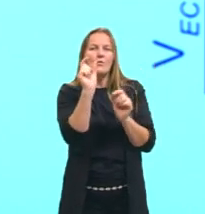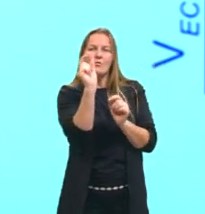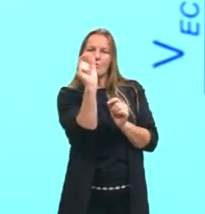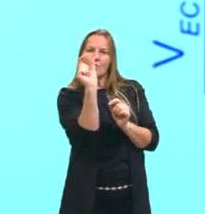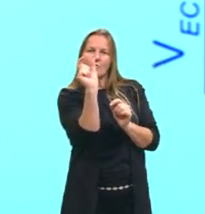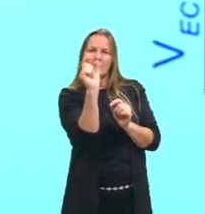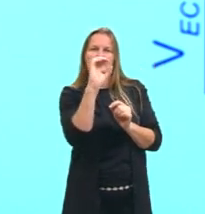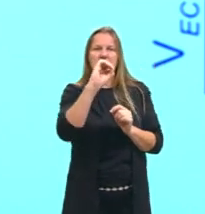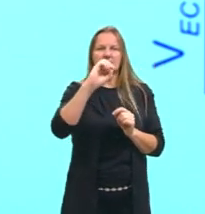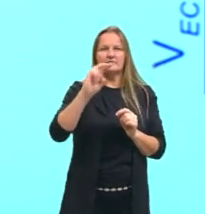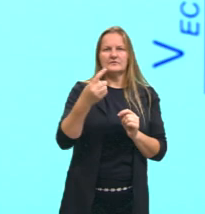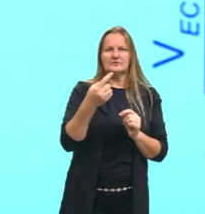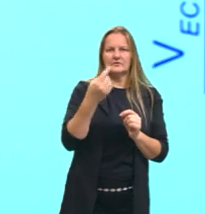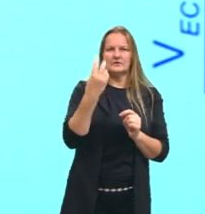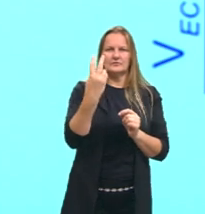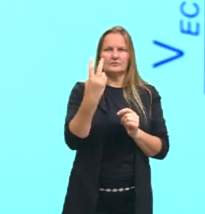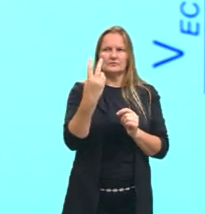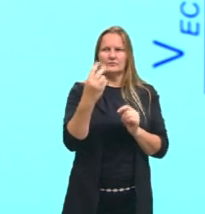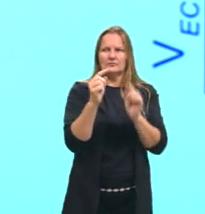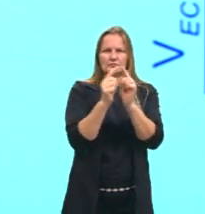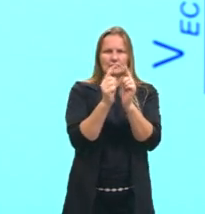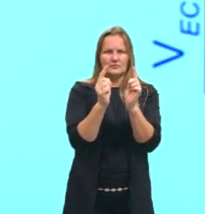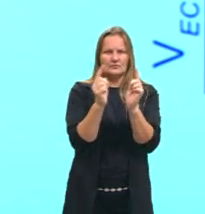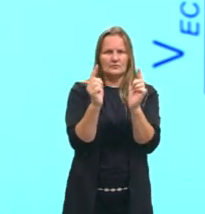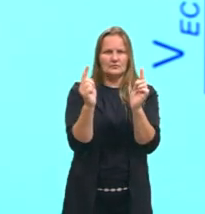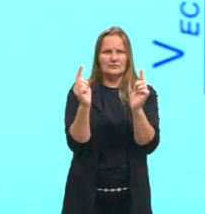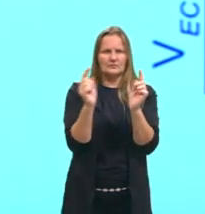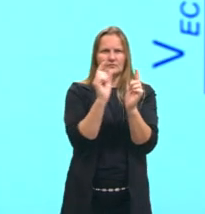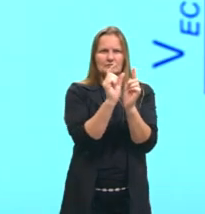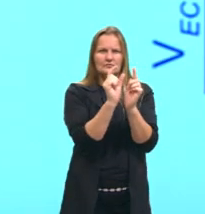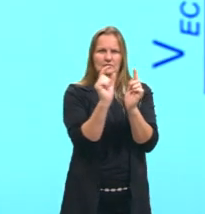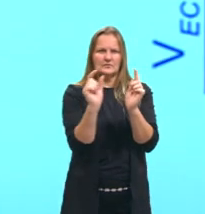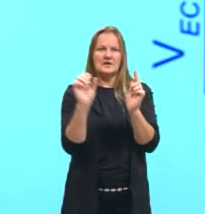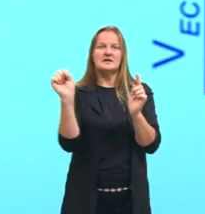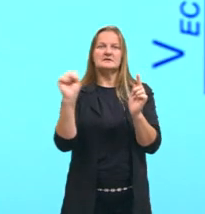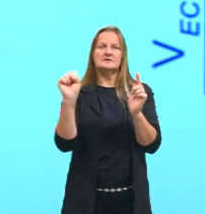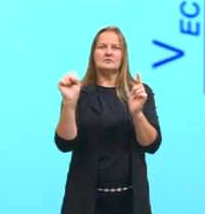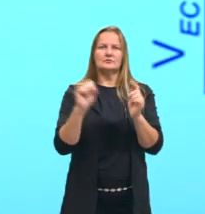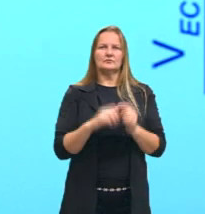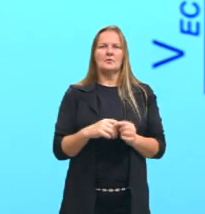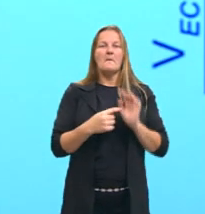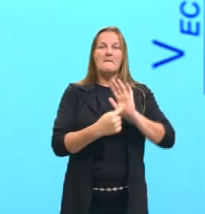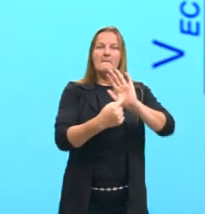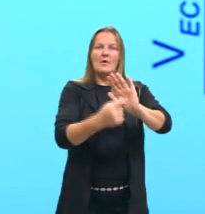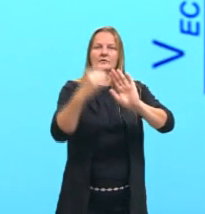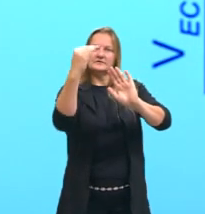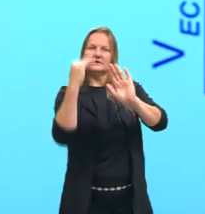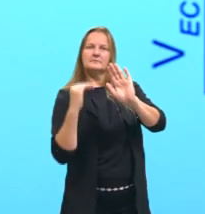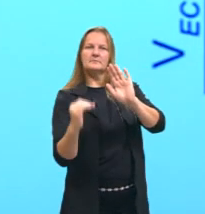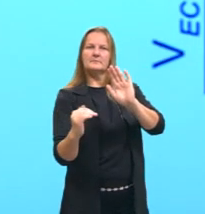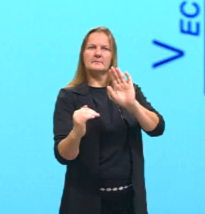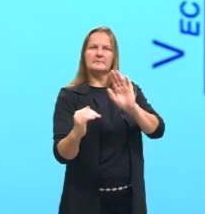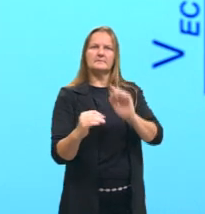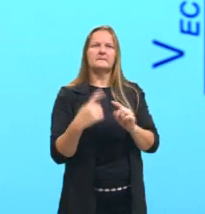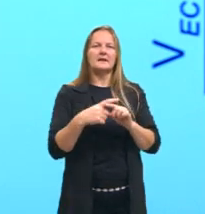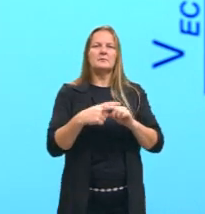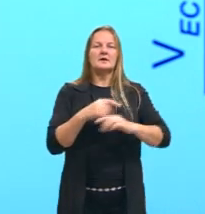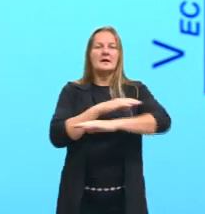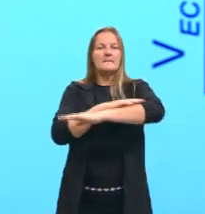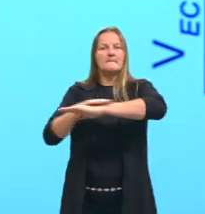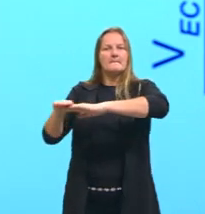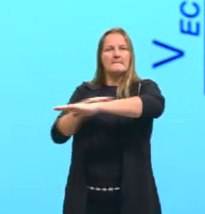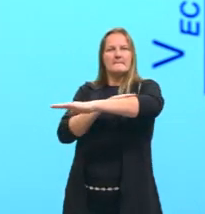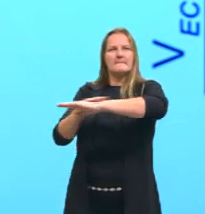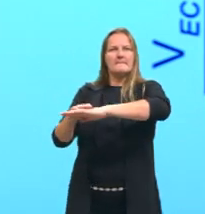0,2. 0,2 o quê? Segundos, que é o que mostra aqui embaixo. 0,2 segundos, tá? Um